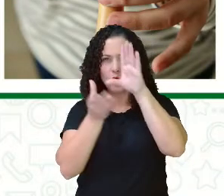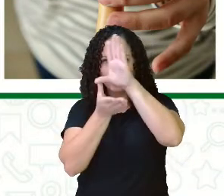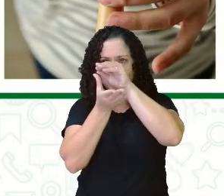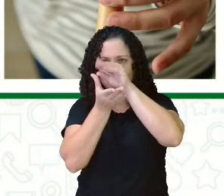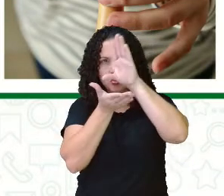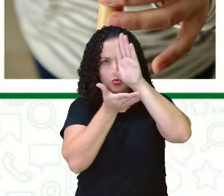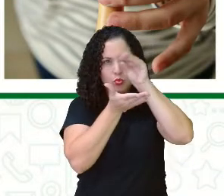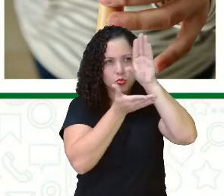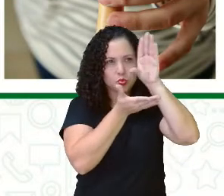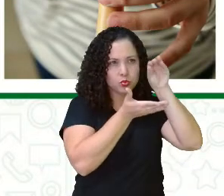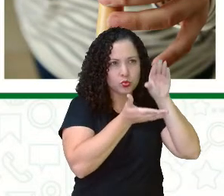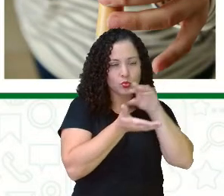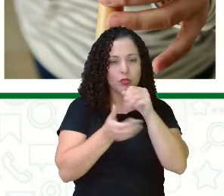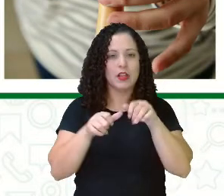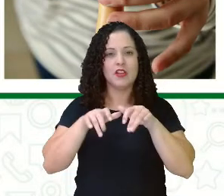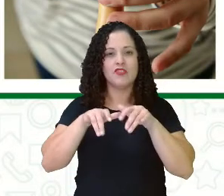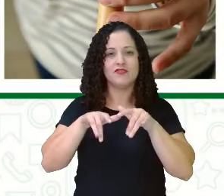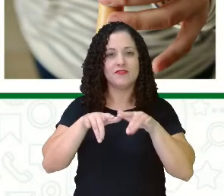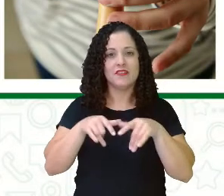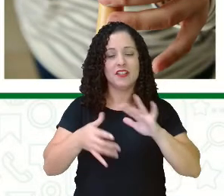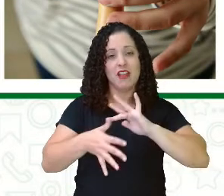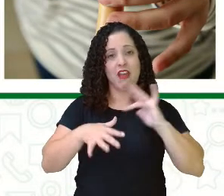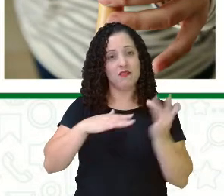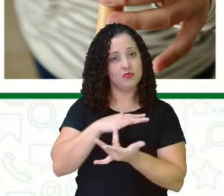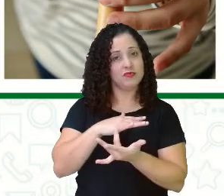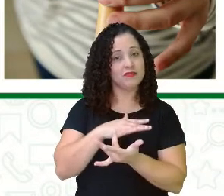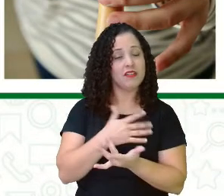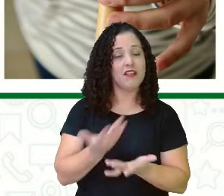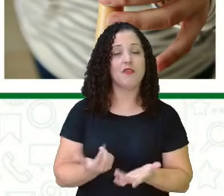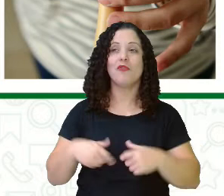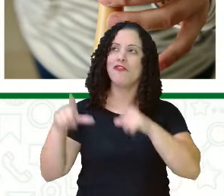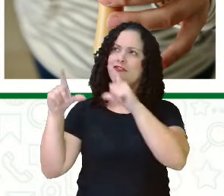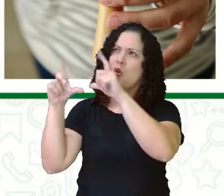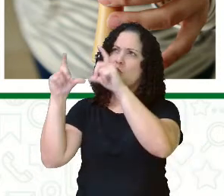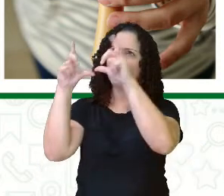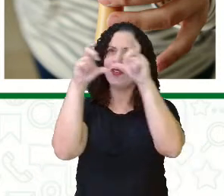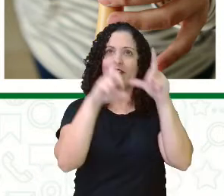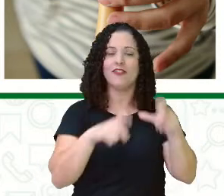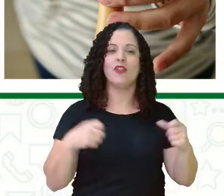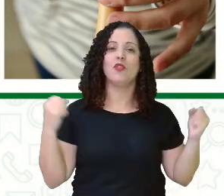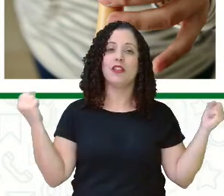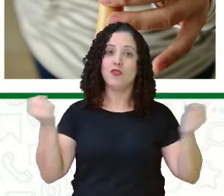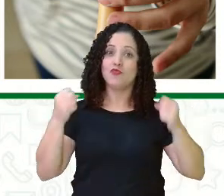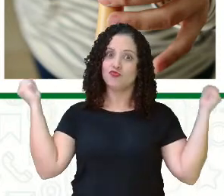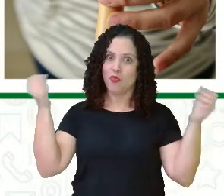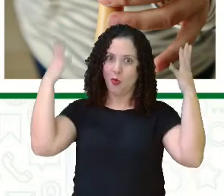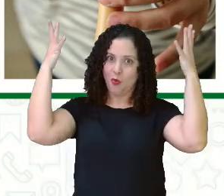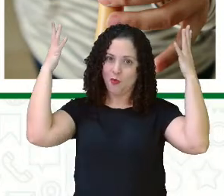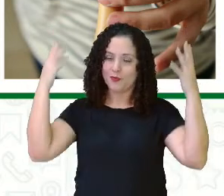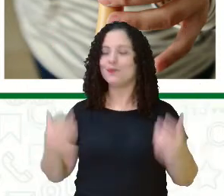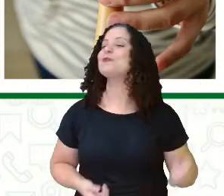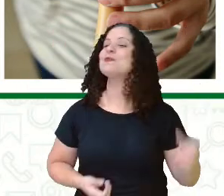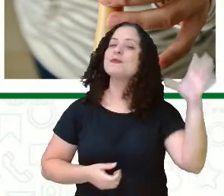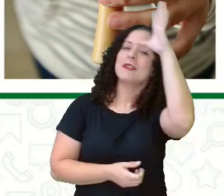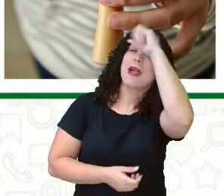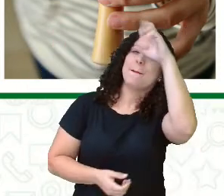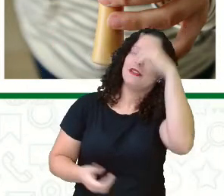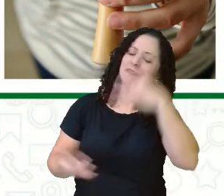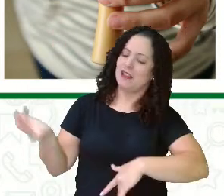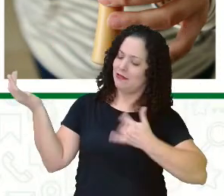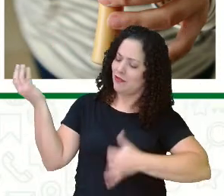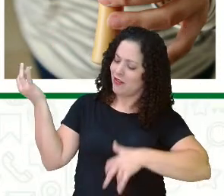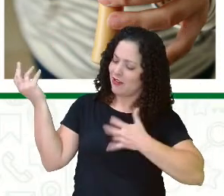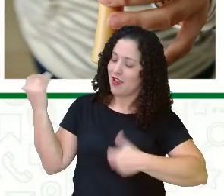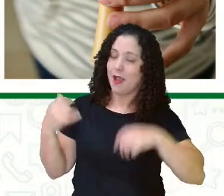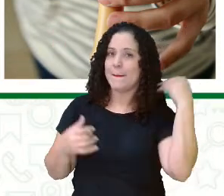escrevendo alguma coisa numa rede social, né? Está fotografando algum show. Você está aprendendo um instrumento musical,